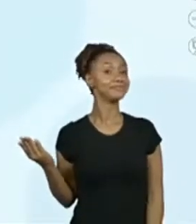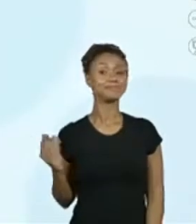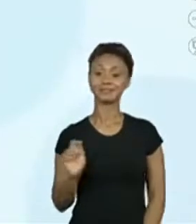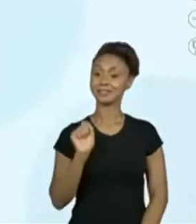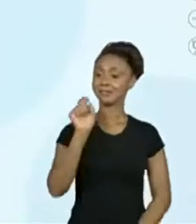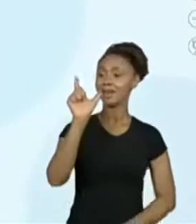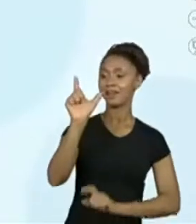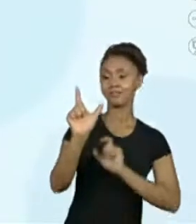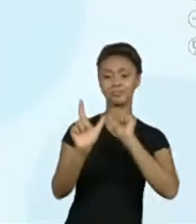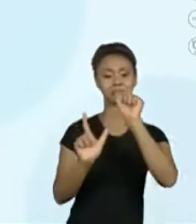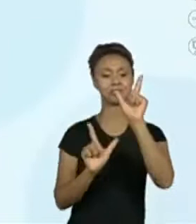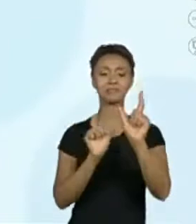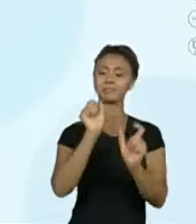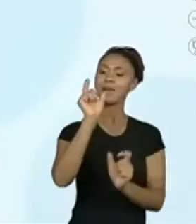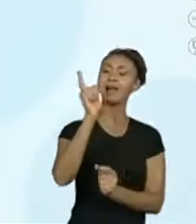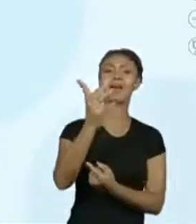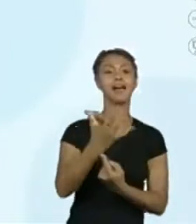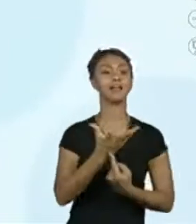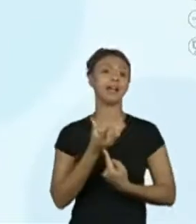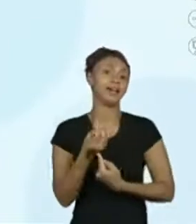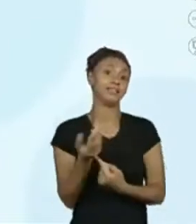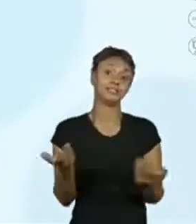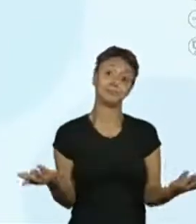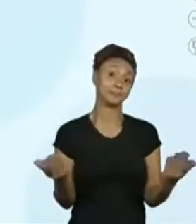com palavras.